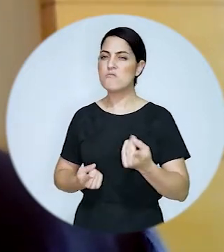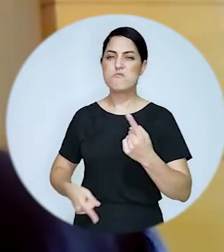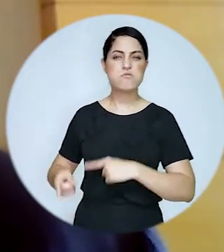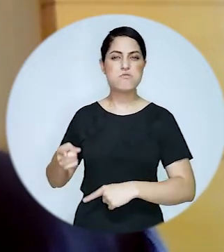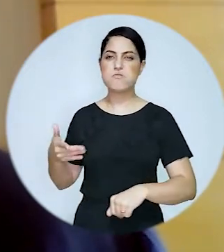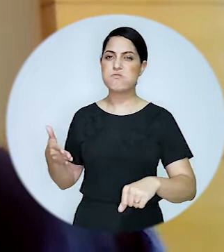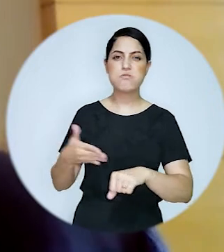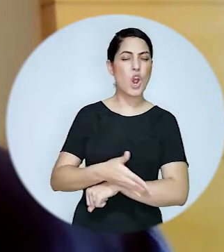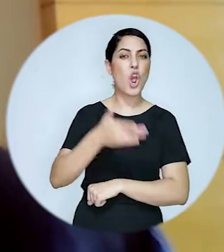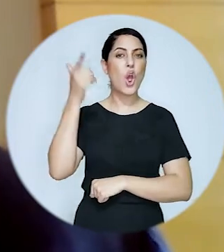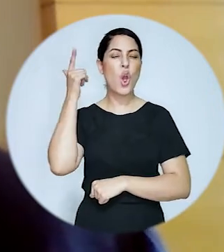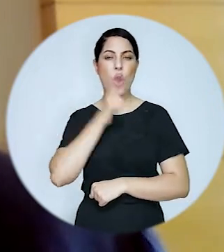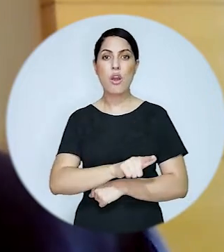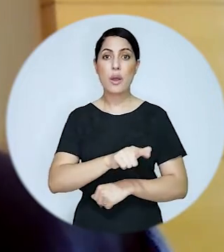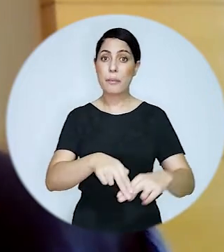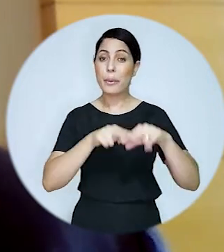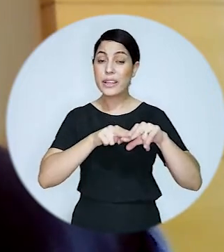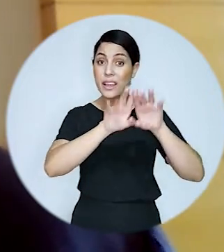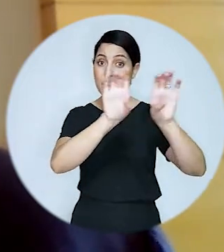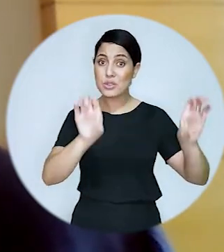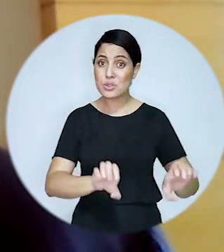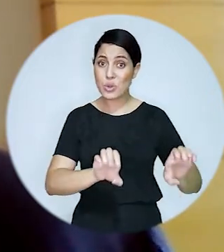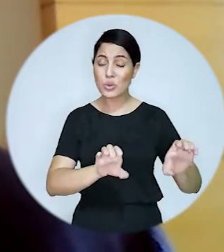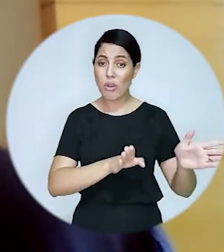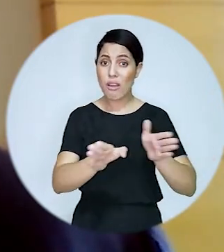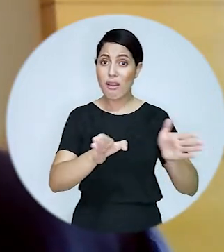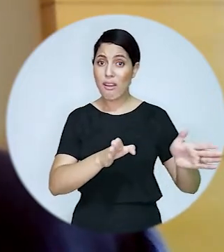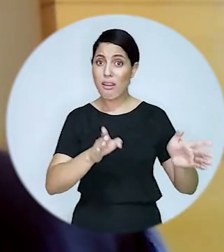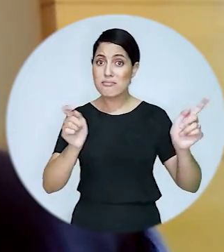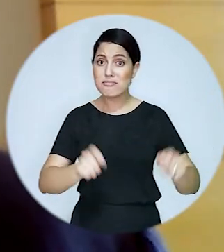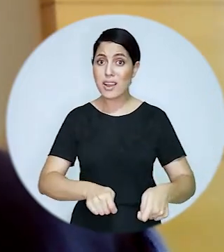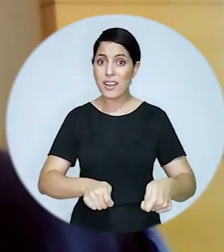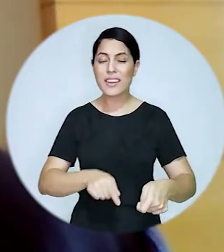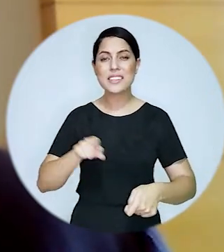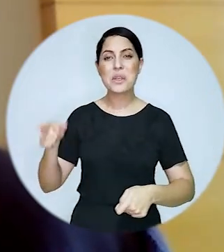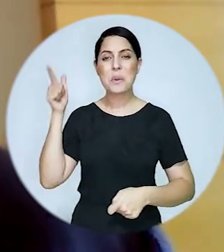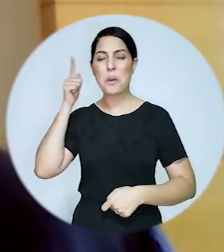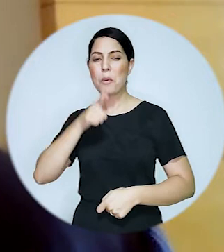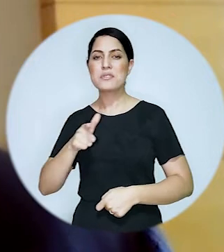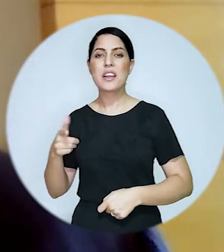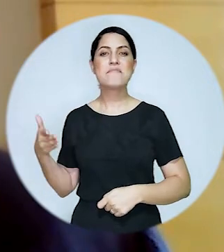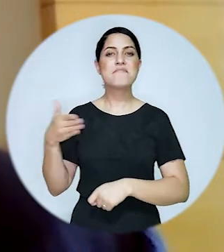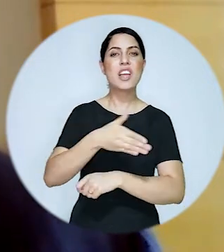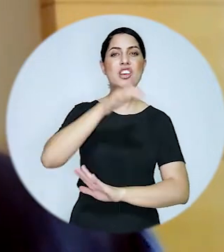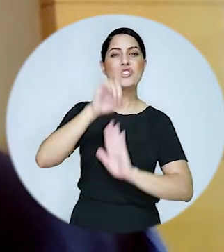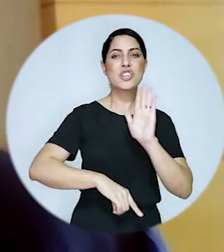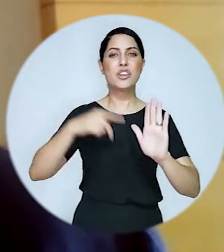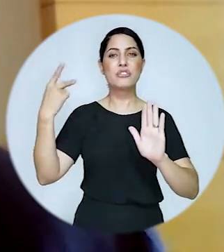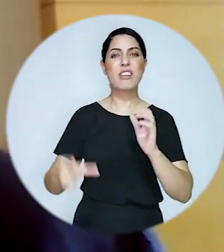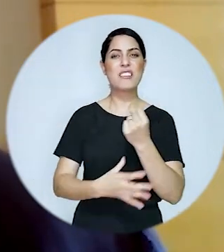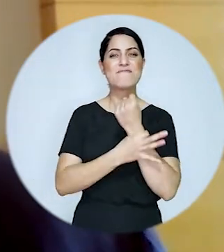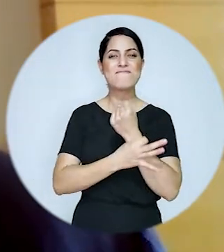seus impedimentos desde que providos todos esses recursos todos esses apoios conseguem efetivamente